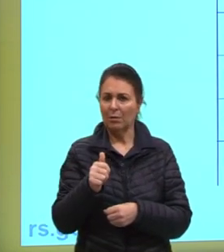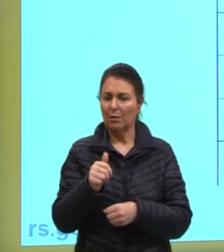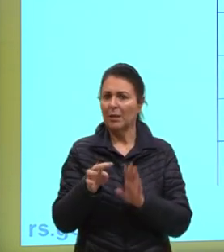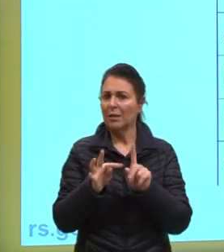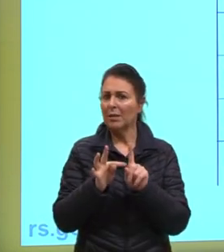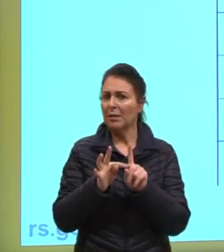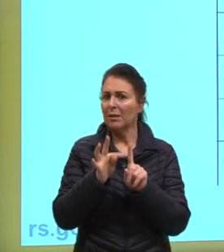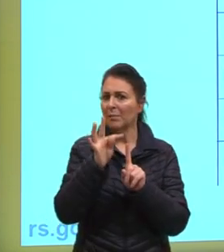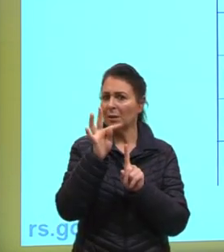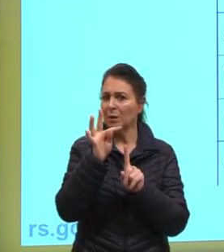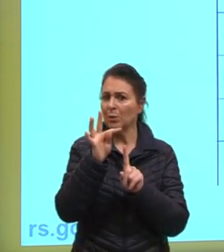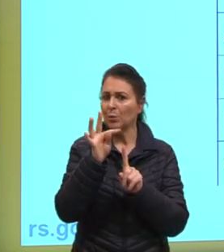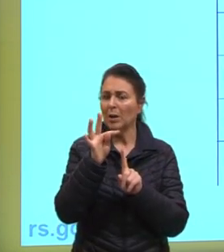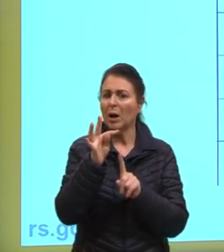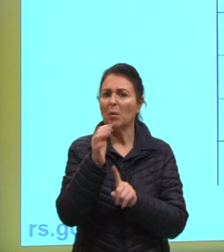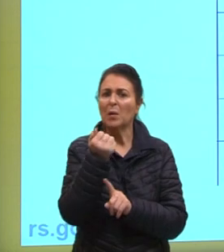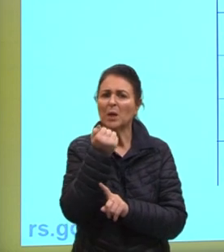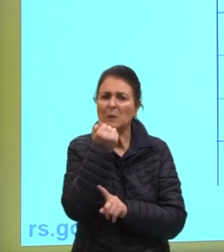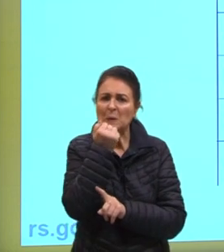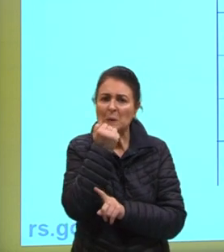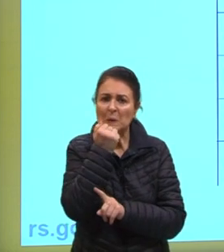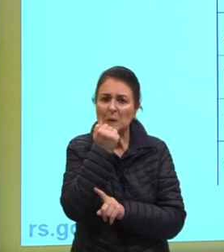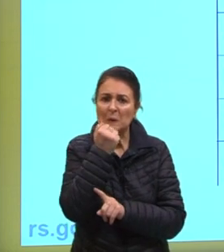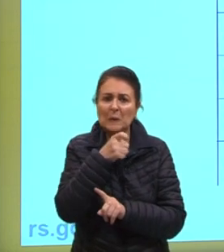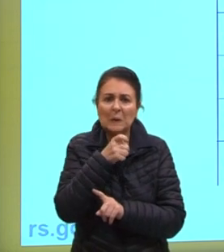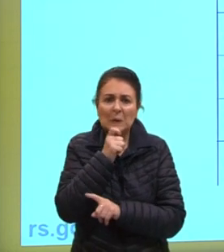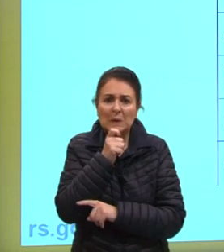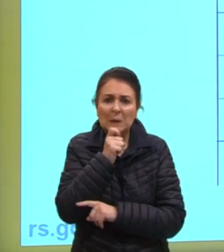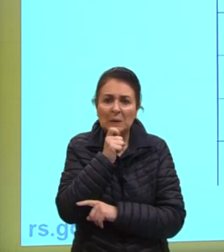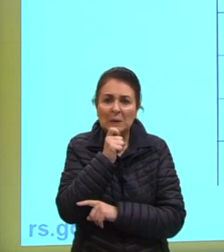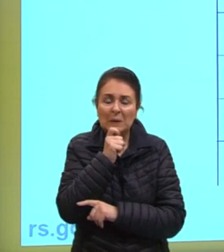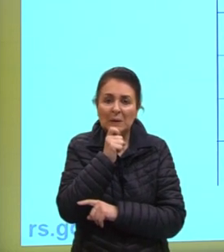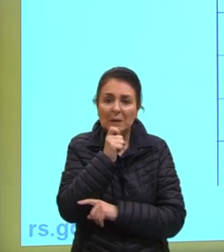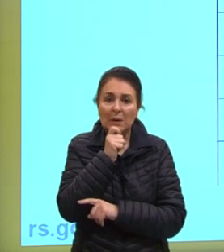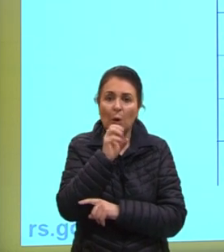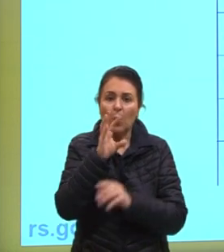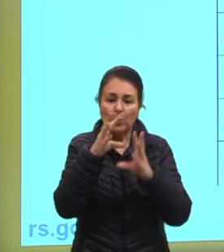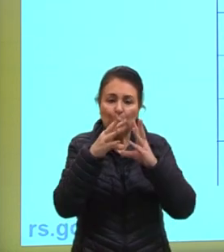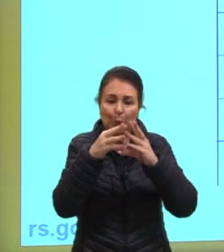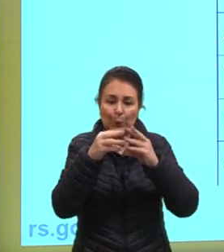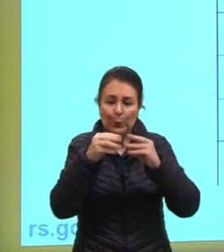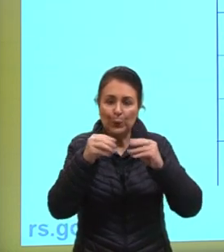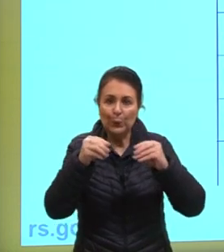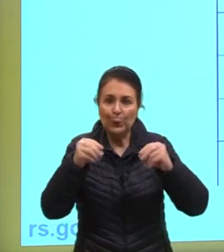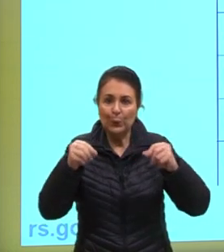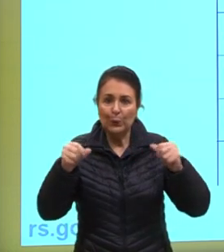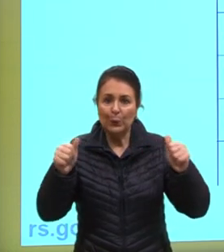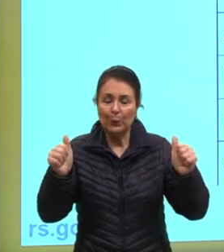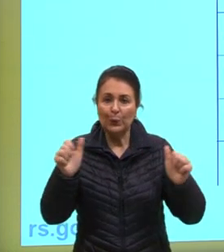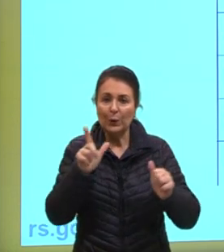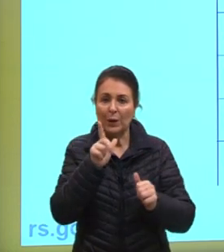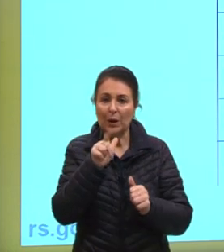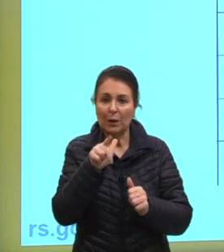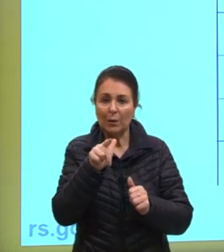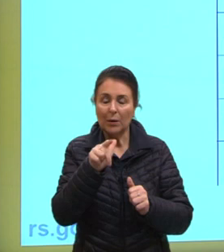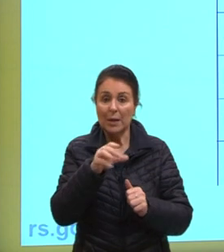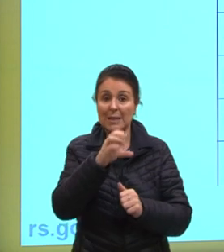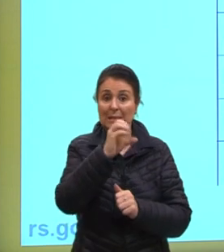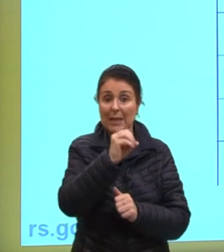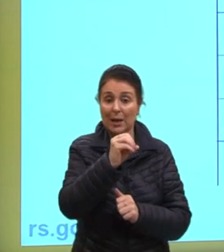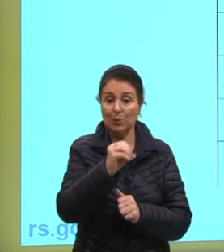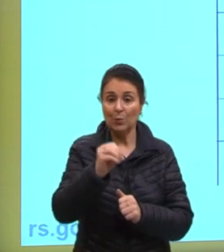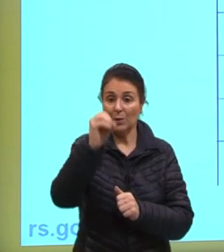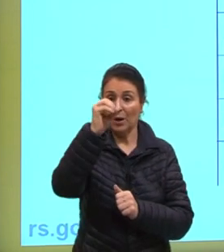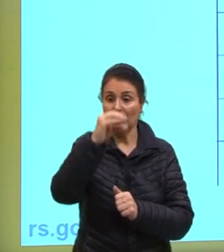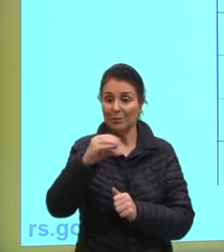temperatura para congelar, né, para, na verdade, para derreter, né, a nossa água? Zero grau Celsius, tá?